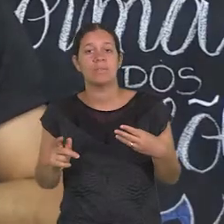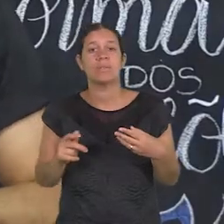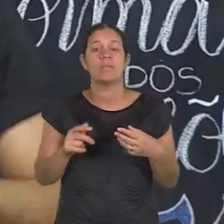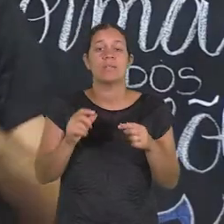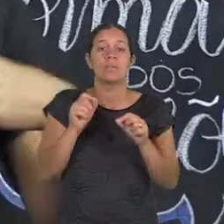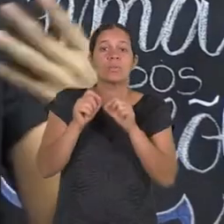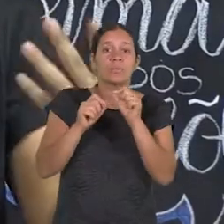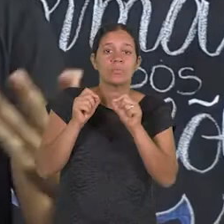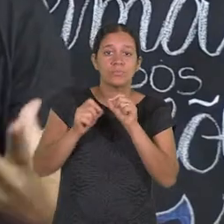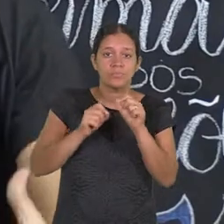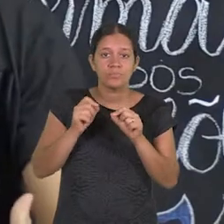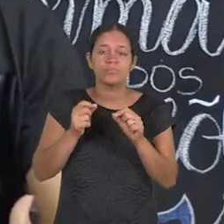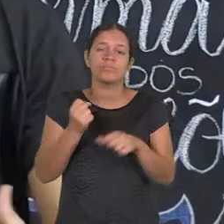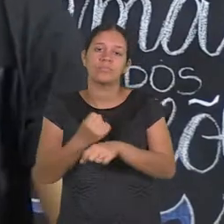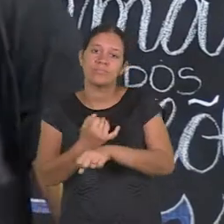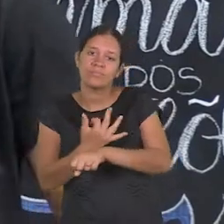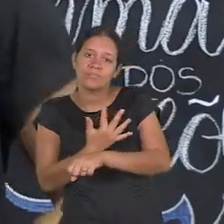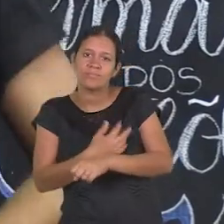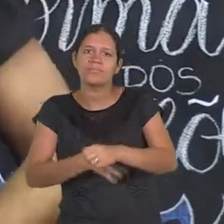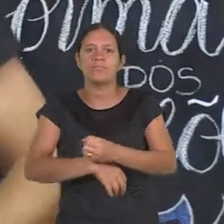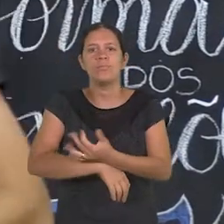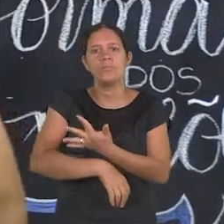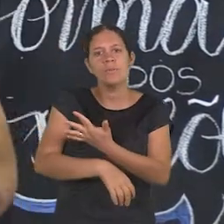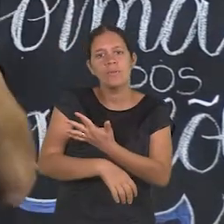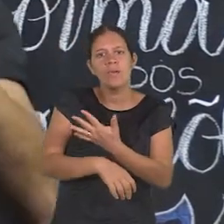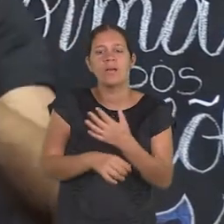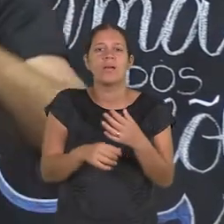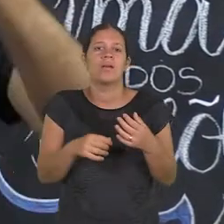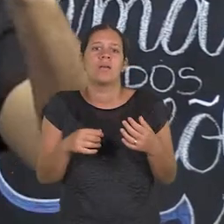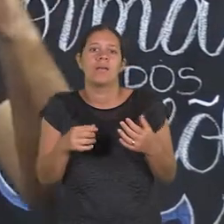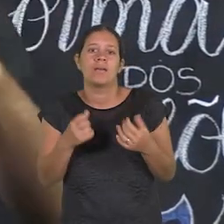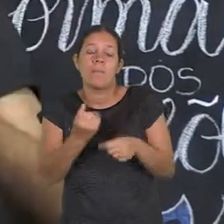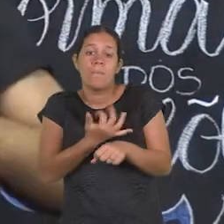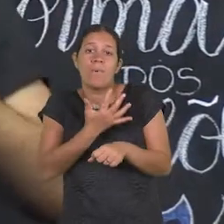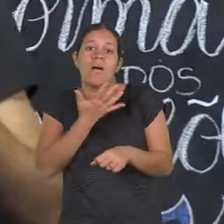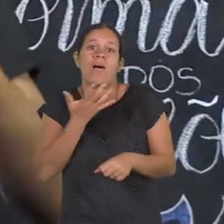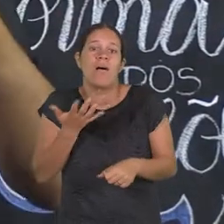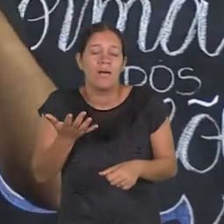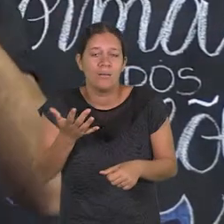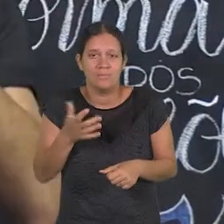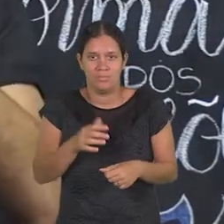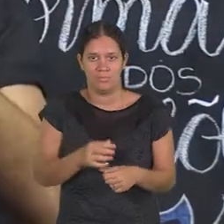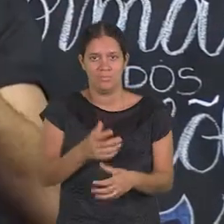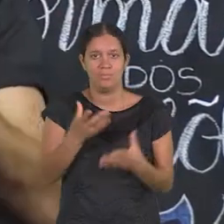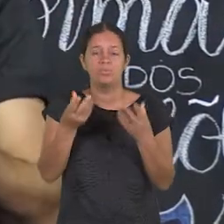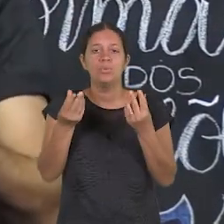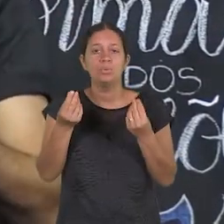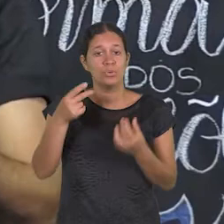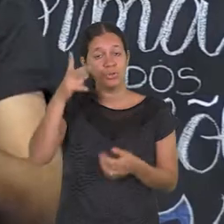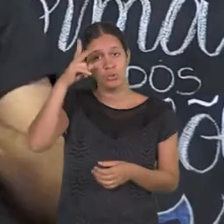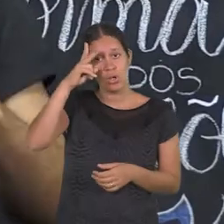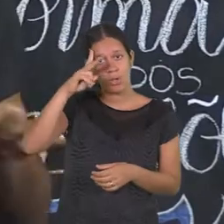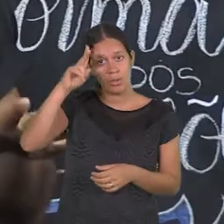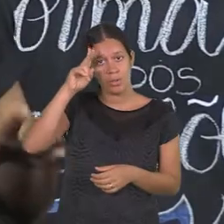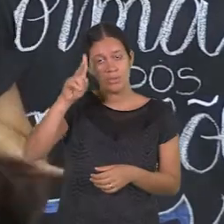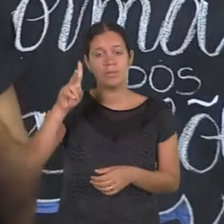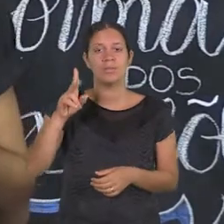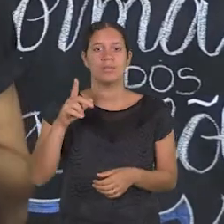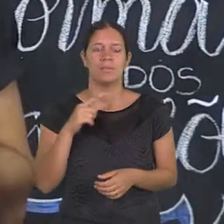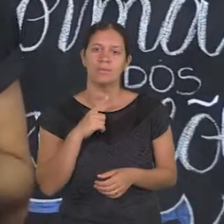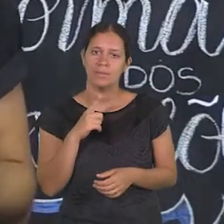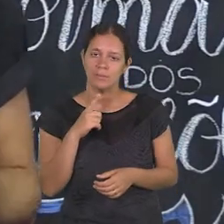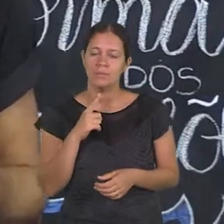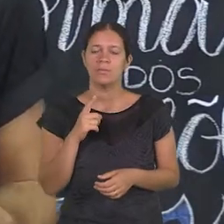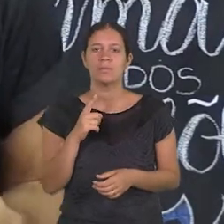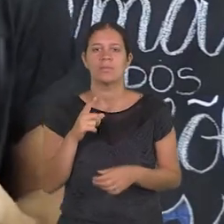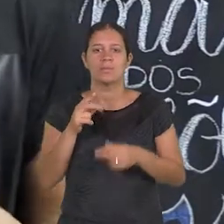interjeições são aquelas indicações de emoções, como ah, ó, uuuh, essas expressões que a gente utiliza muito nas histórias e que hoje em dia a